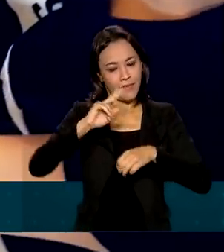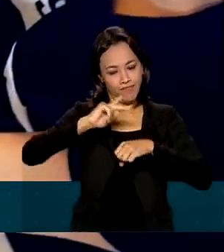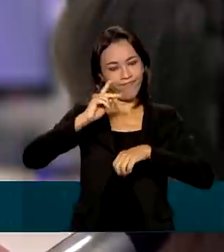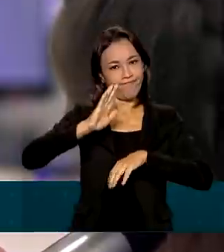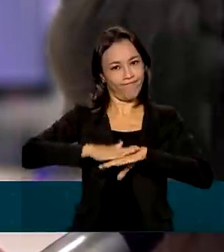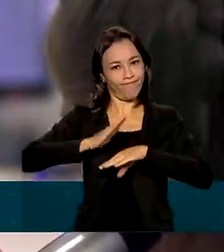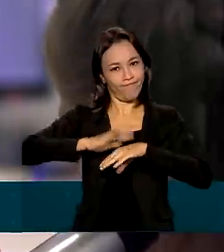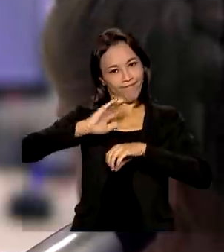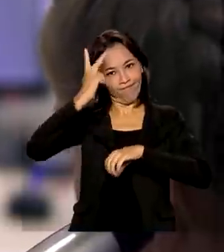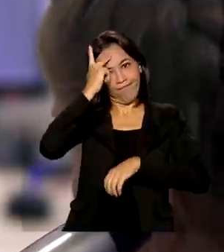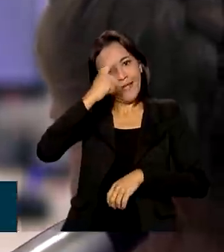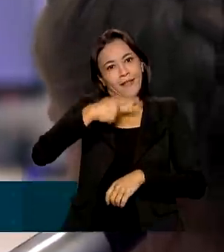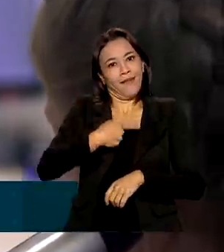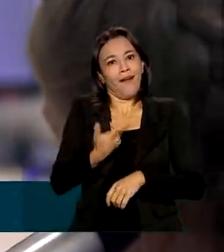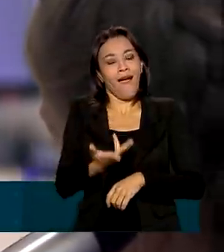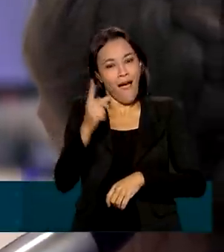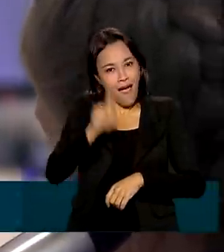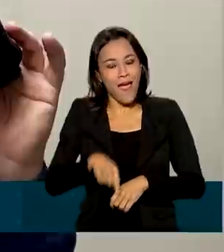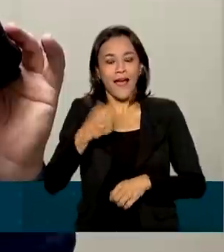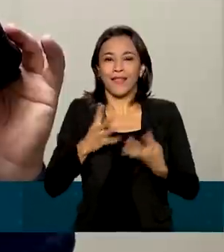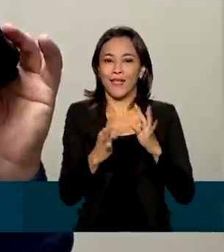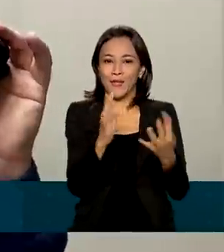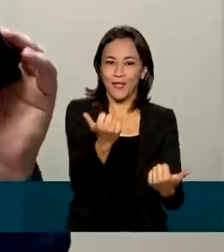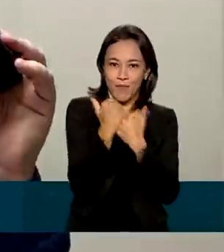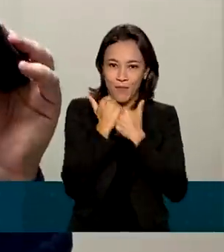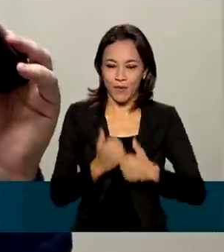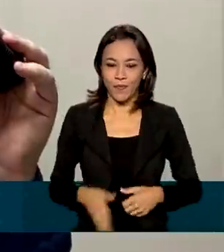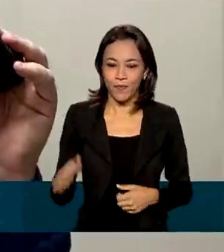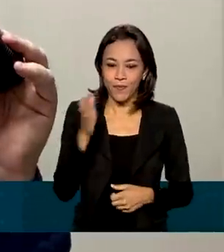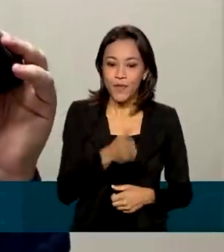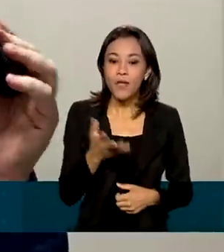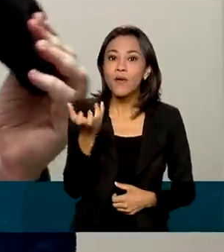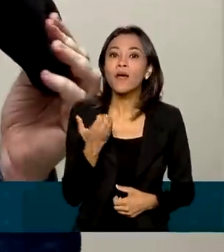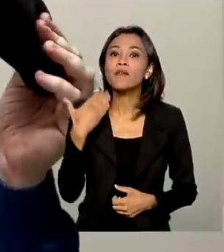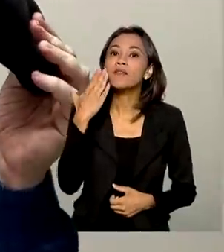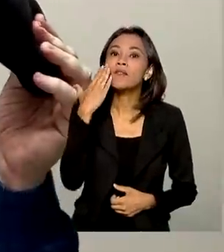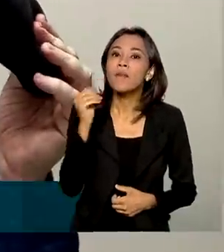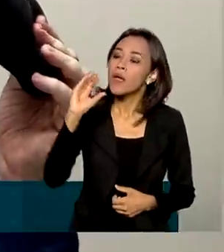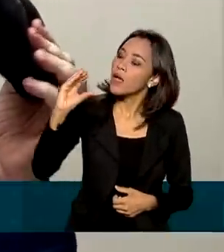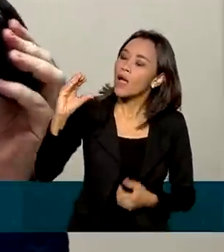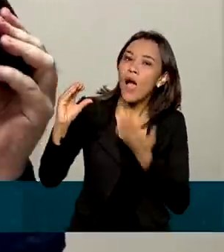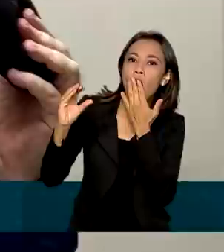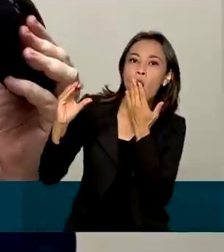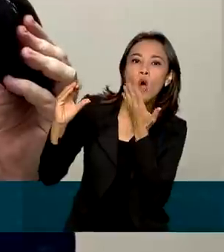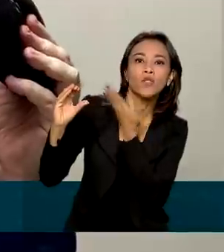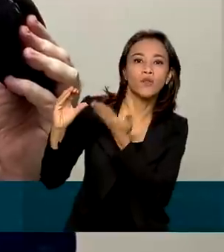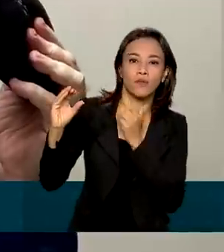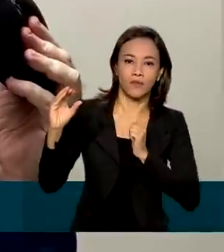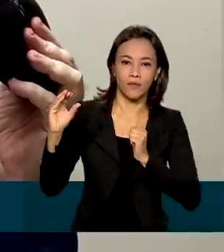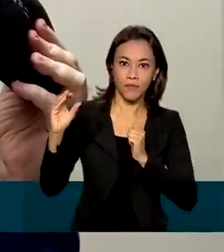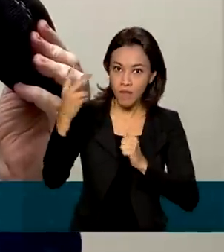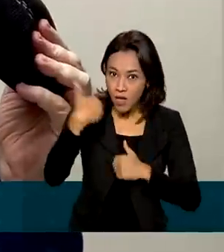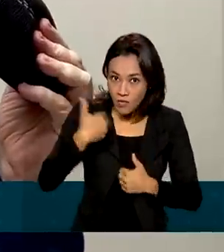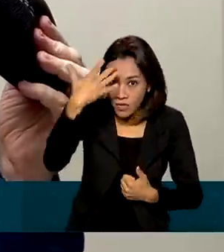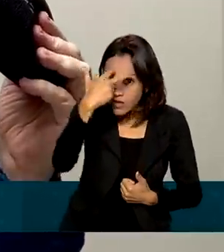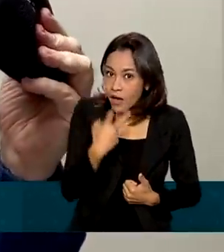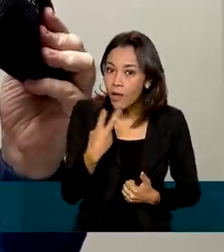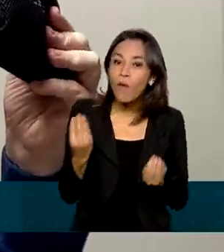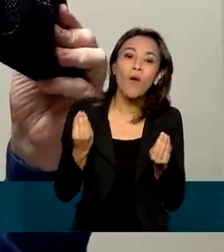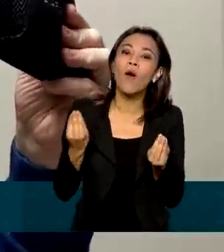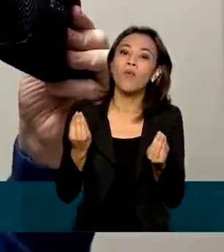é a tecnologia assistiva. Eu quero saber a cor dela, mas eu sou uma pessoa séria. Então, como que eu faço?